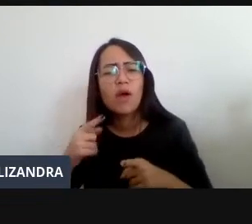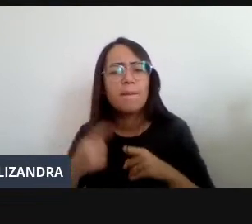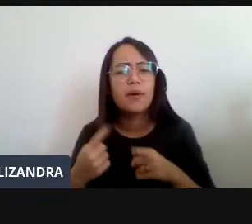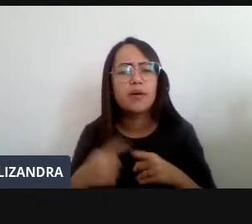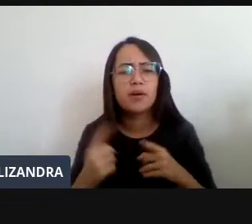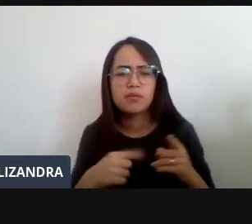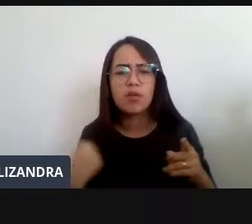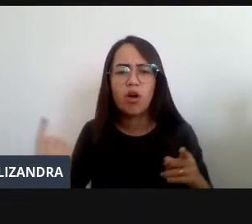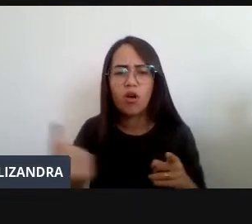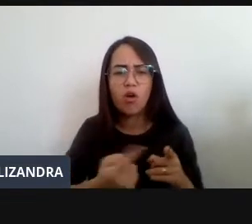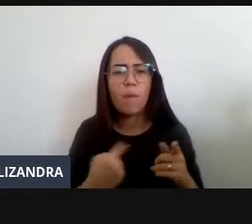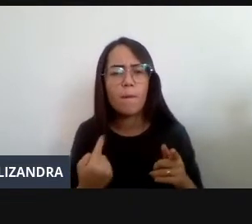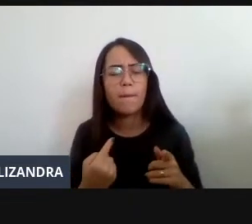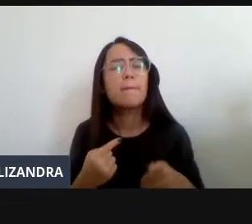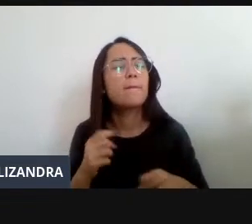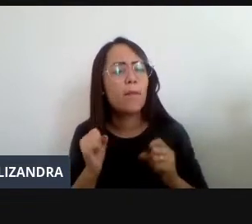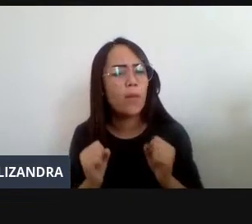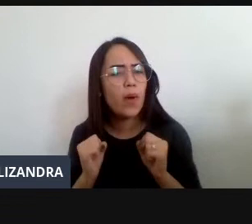Fazemos A FAP Poderemos